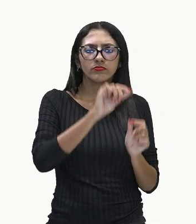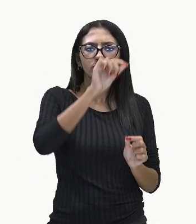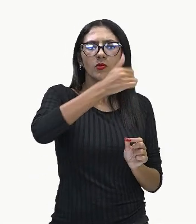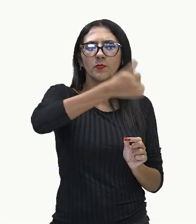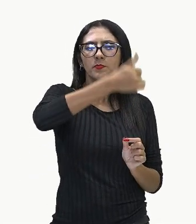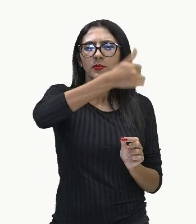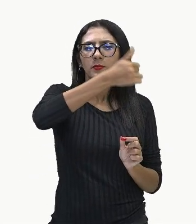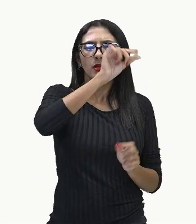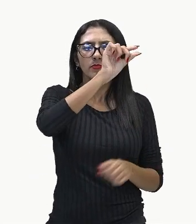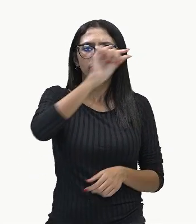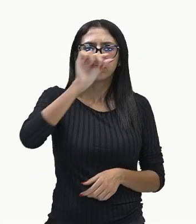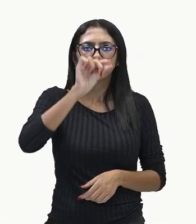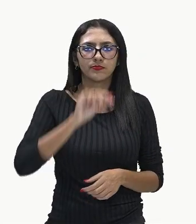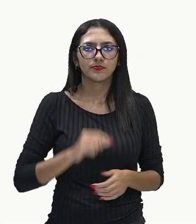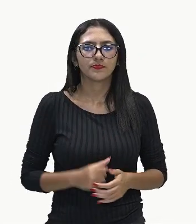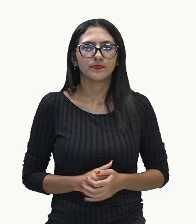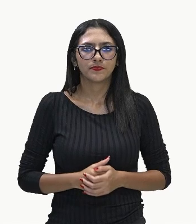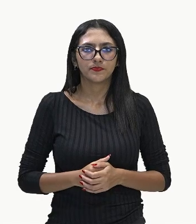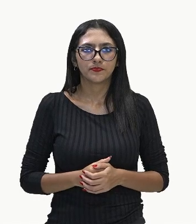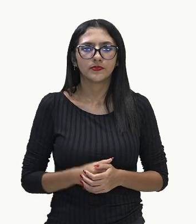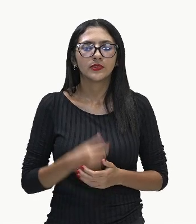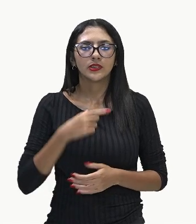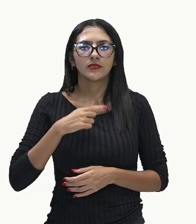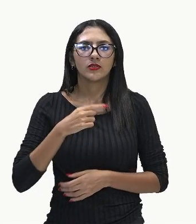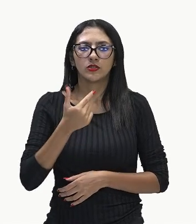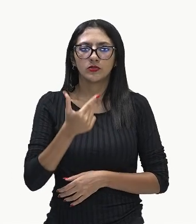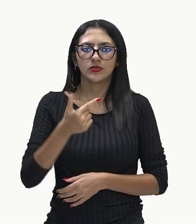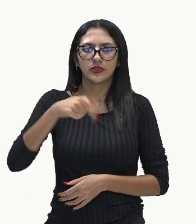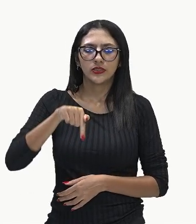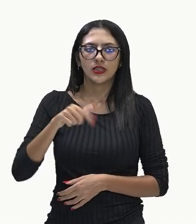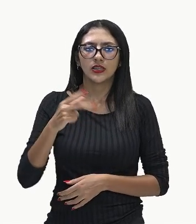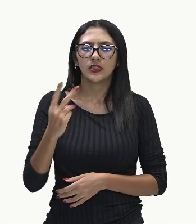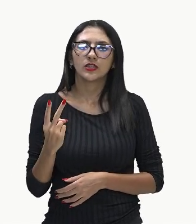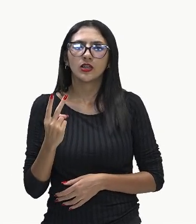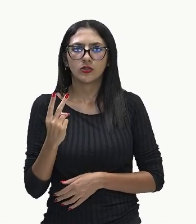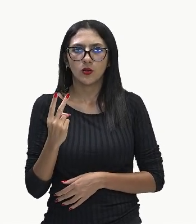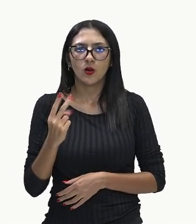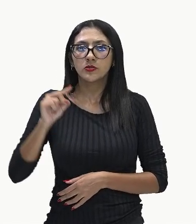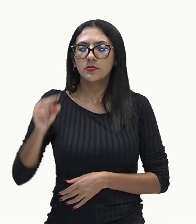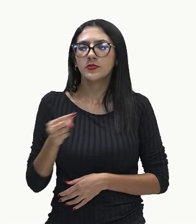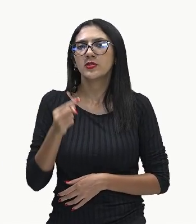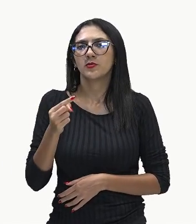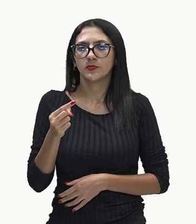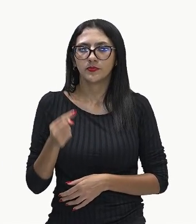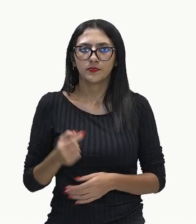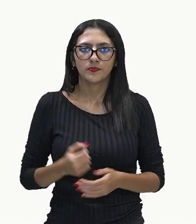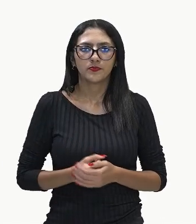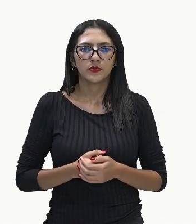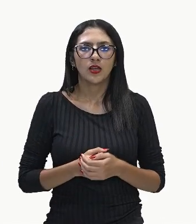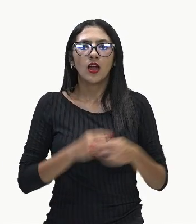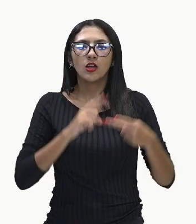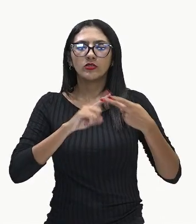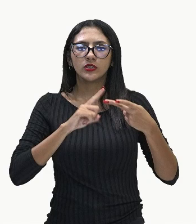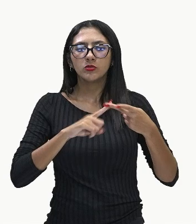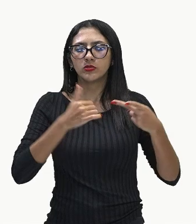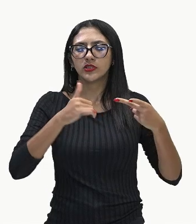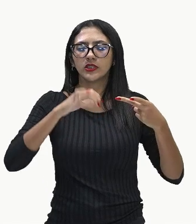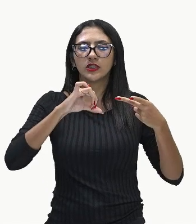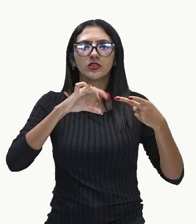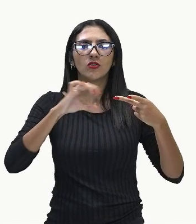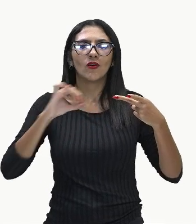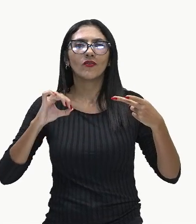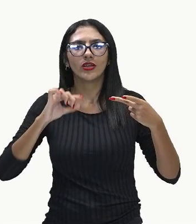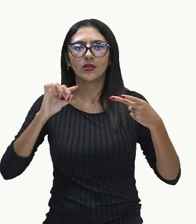vendeu, 272 mil veículos, a Toyota, 190 mil